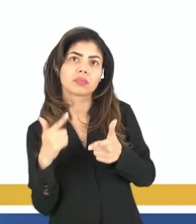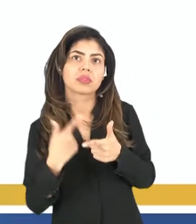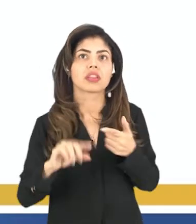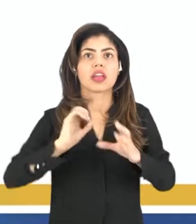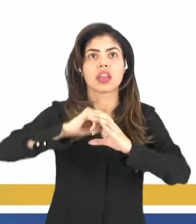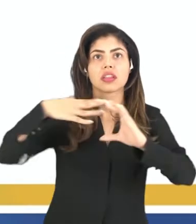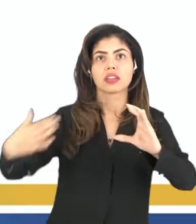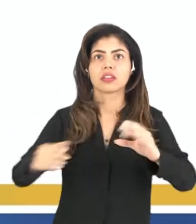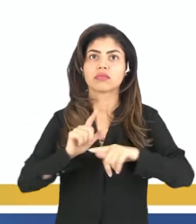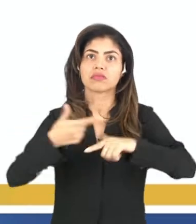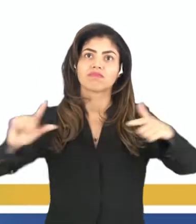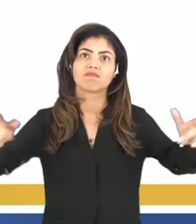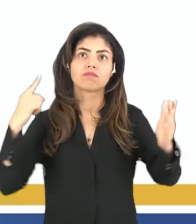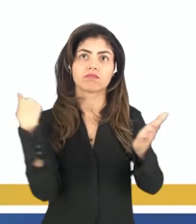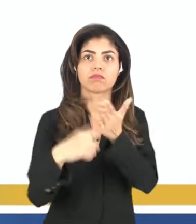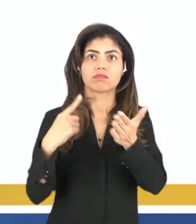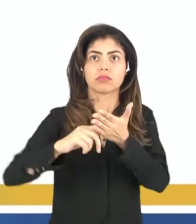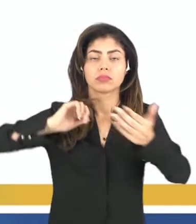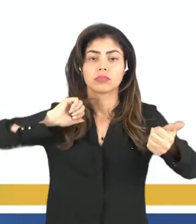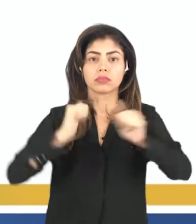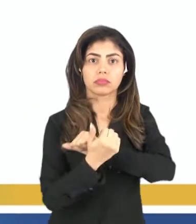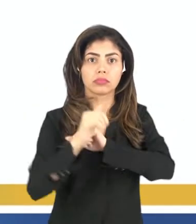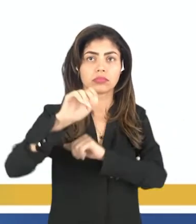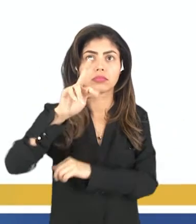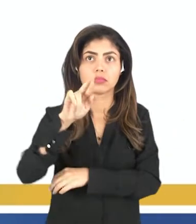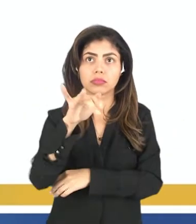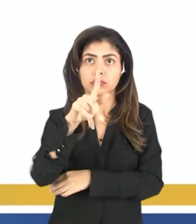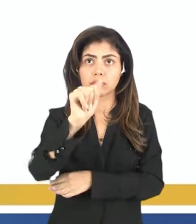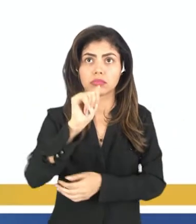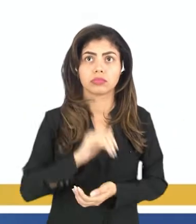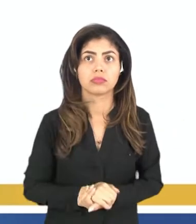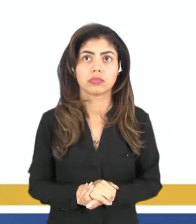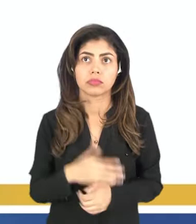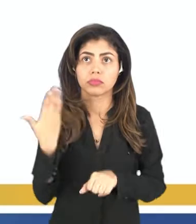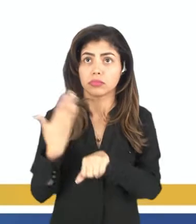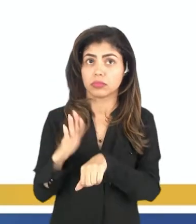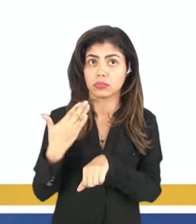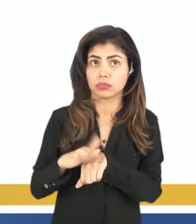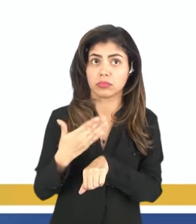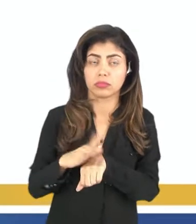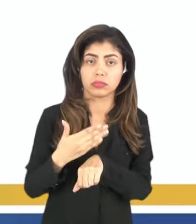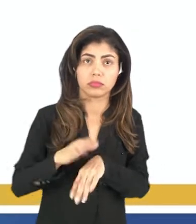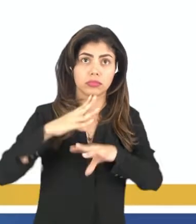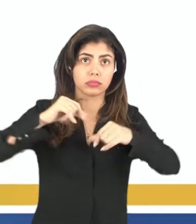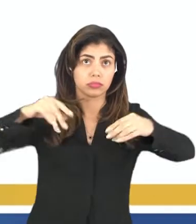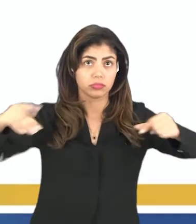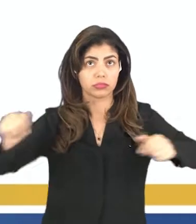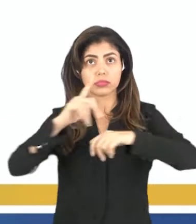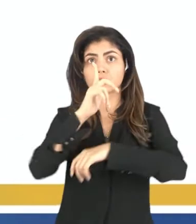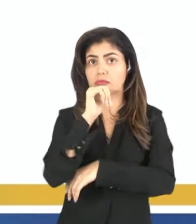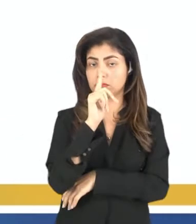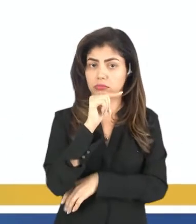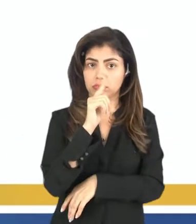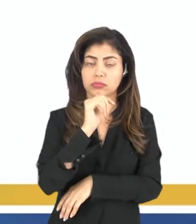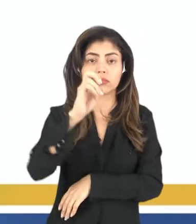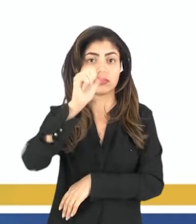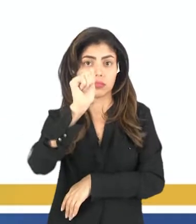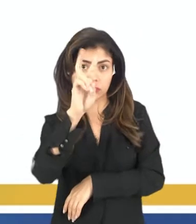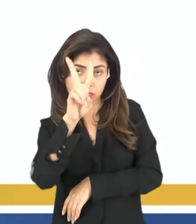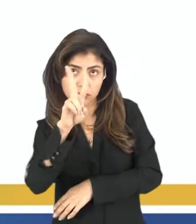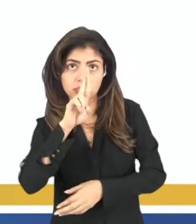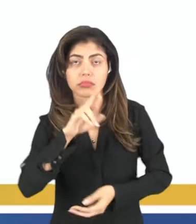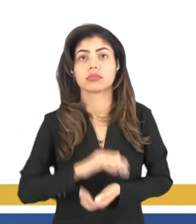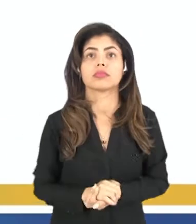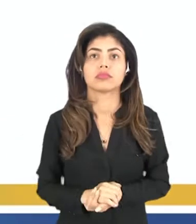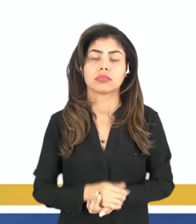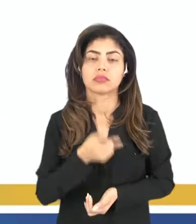é uma das grandes características marcantes dos esportes de aventura, né? Que são praticados tanto na terra como na água,